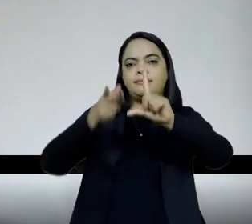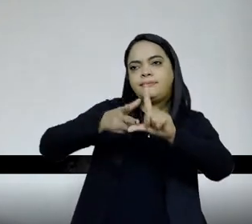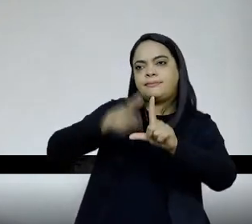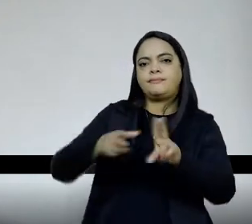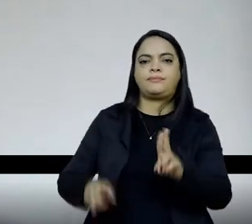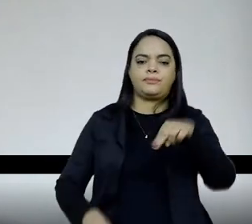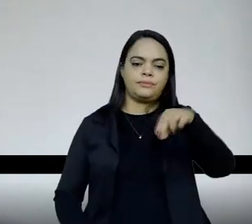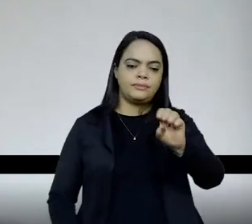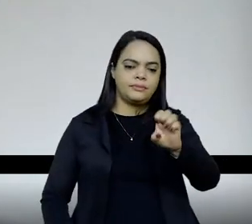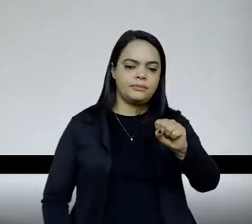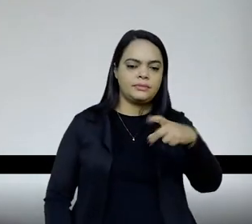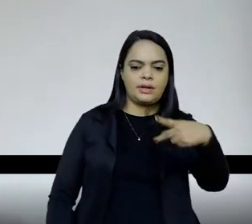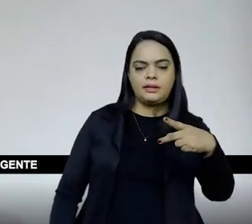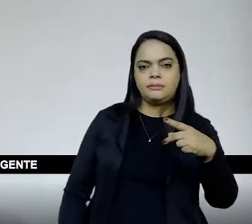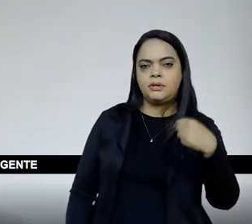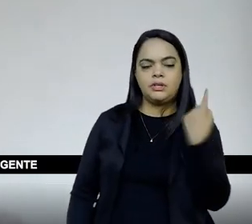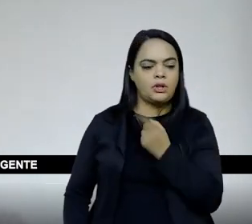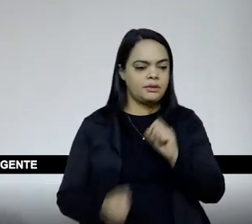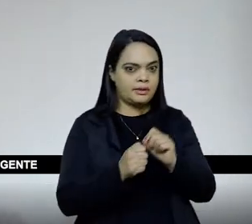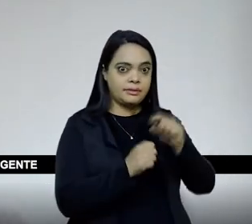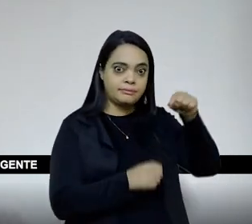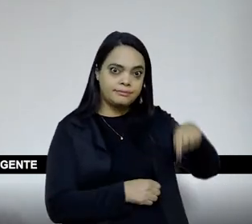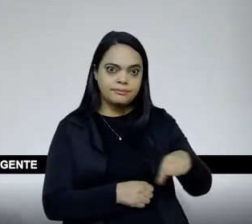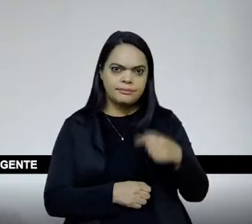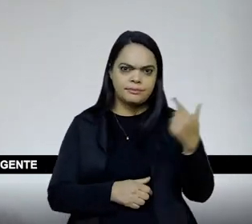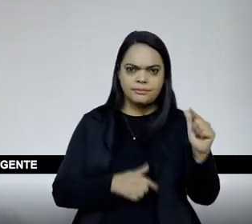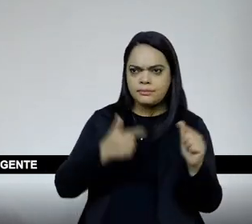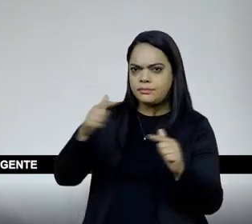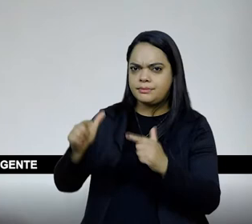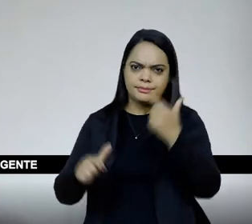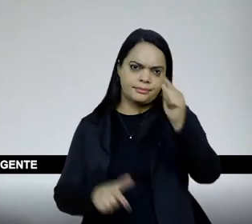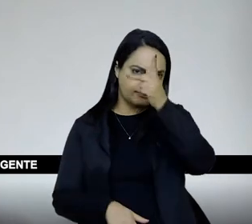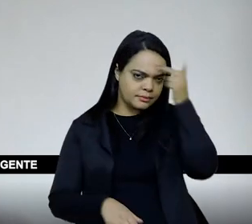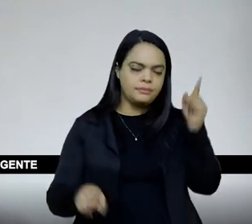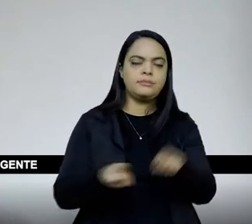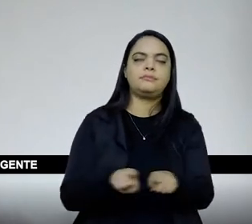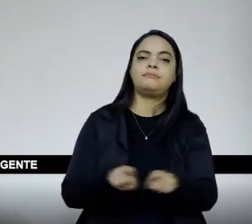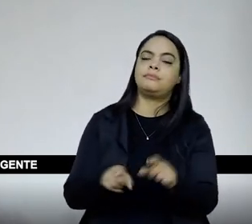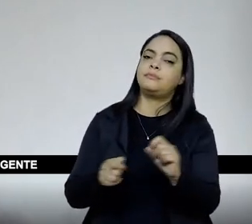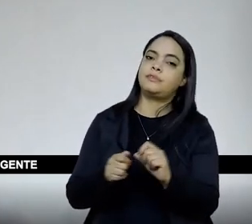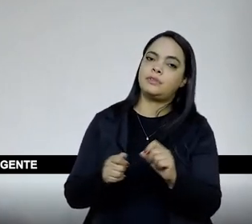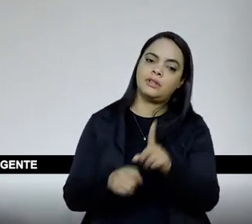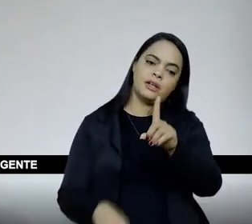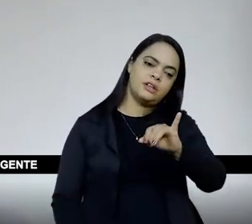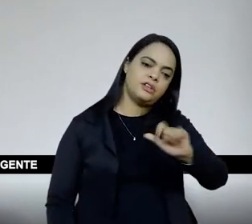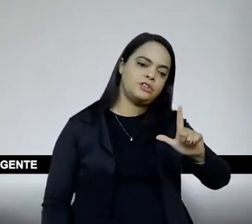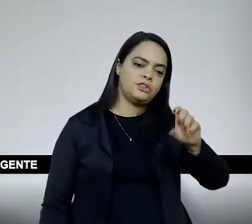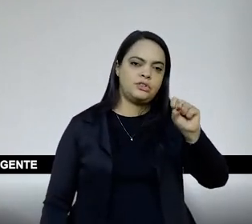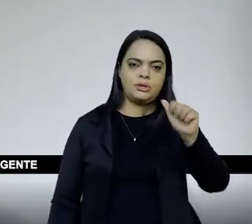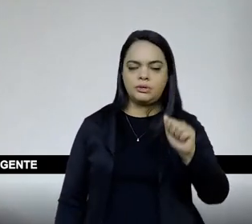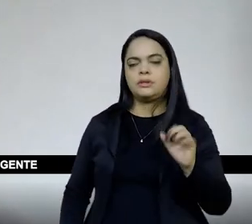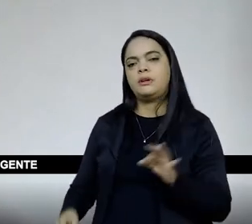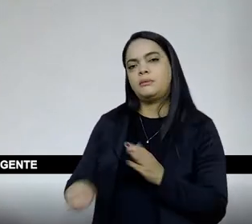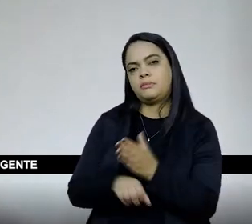UESC, a gente estava fazendo aqui, várias outras pessoas também estavam fazendo, e a Dilsa estava participando com a gente no